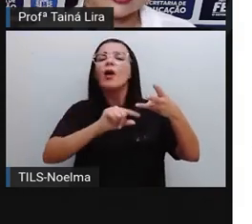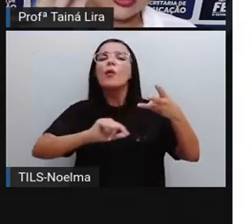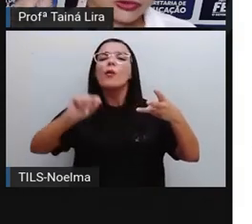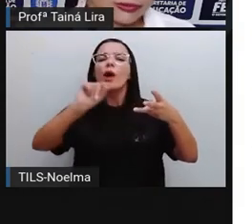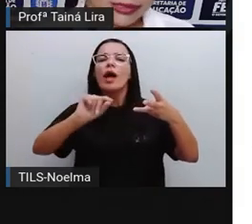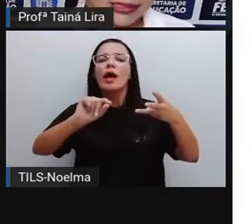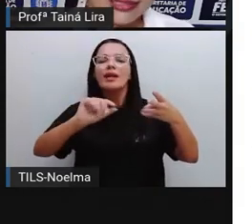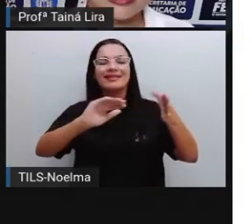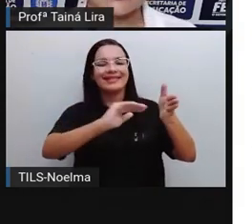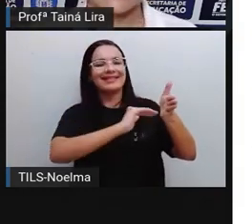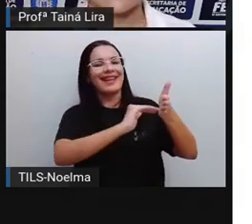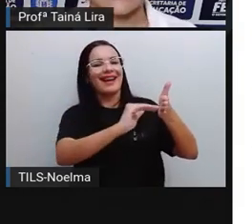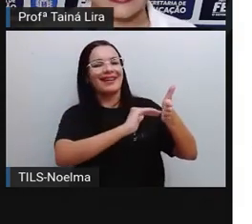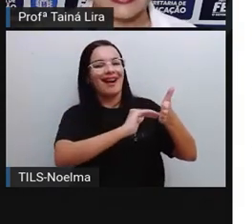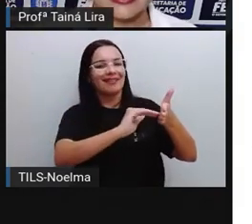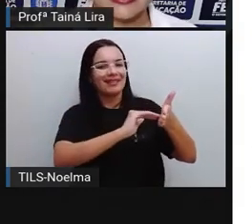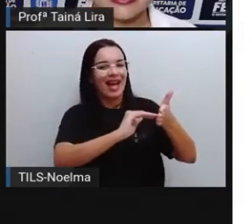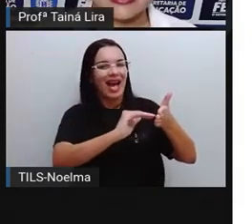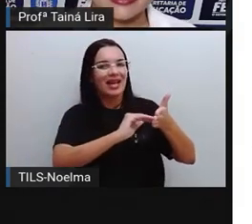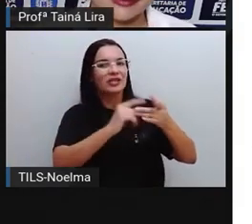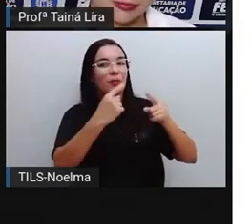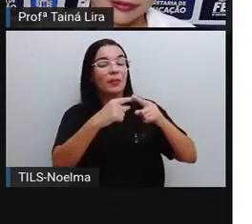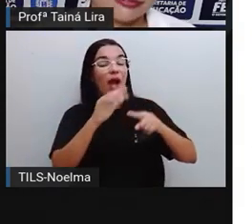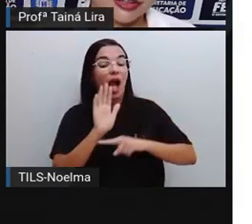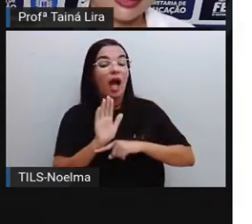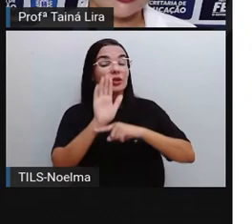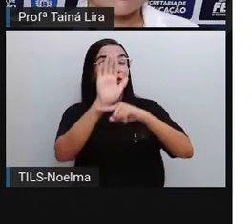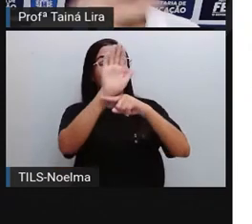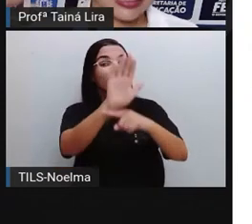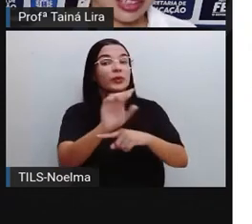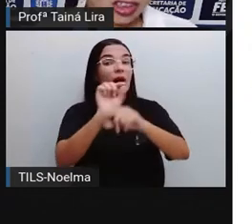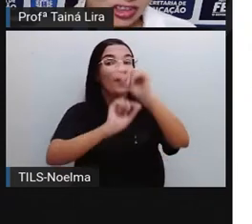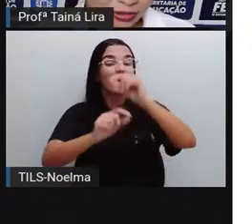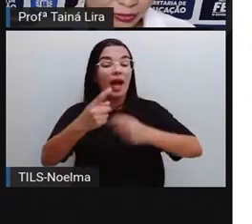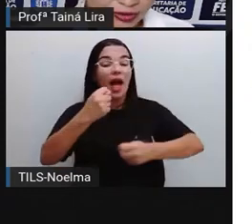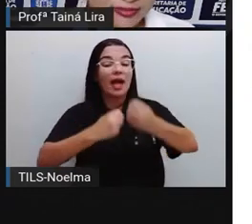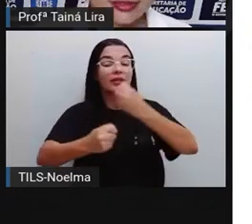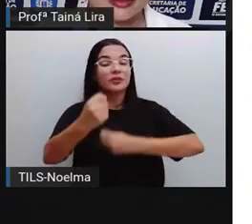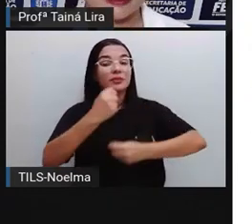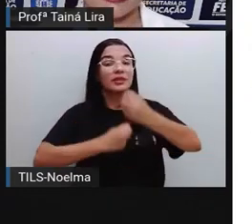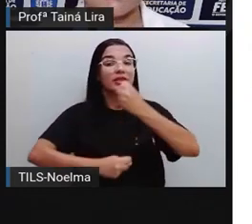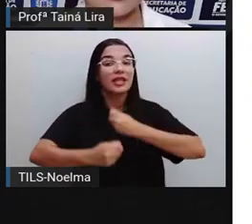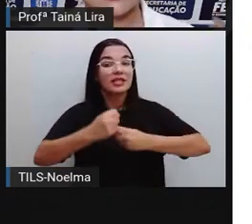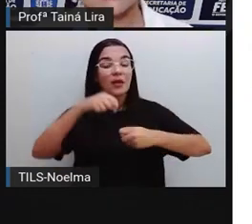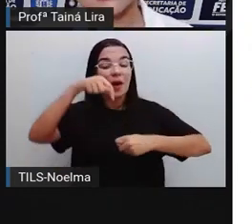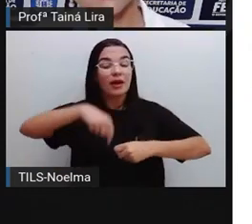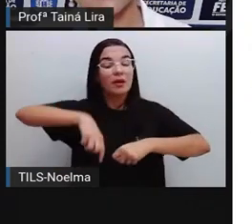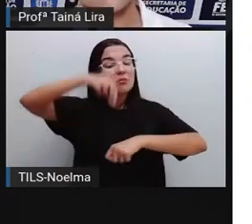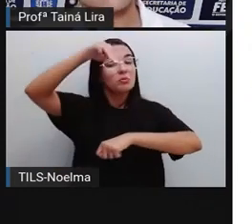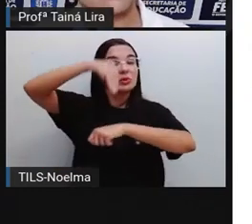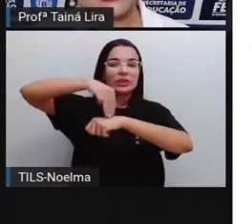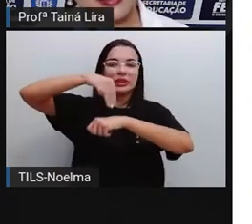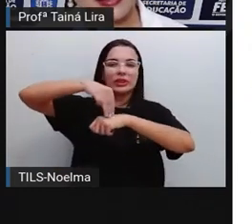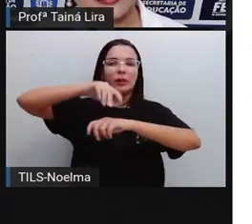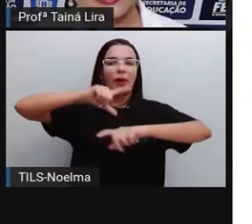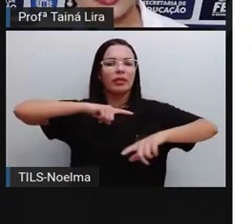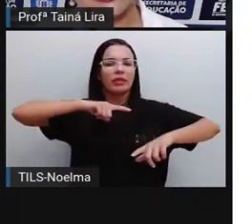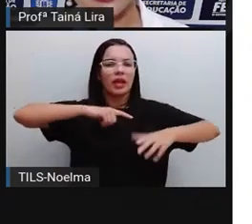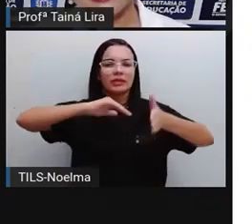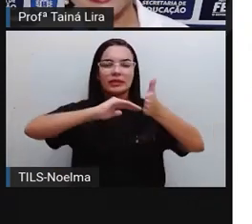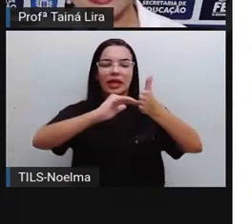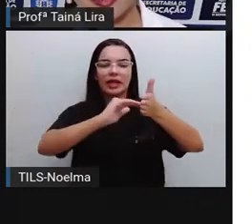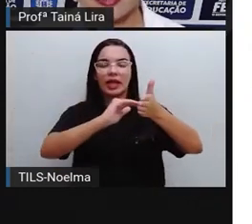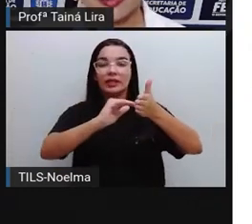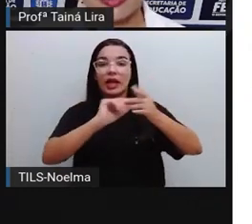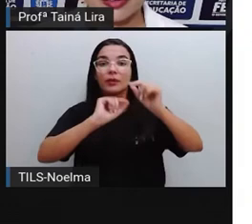que ajudam ali o prefeito na gestão do município. Então, os secretários, ó,